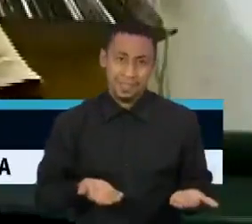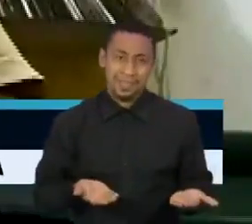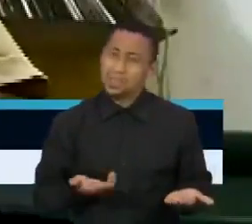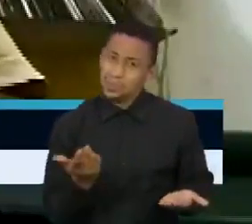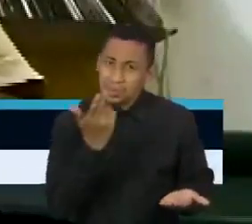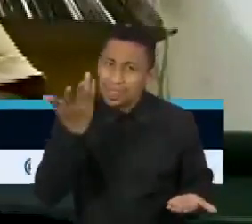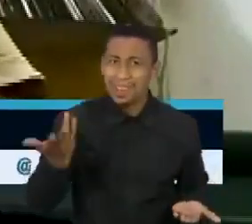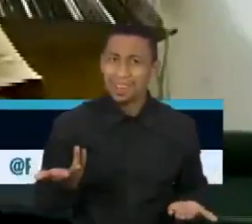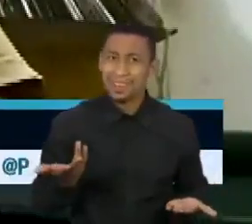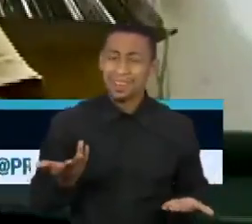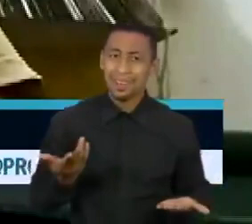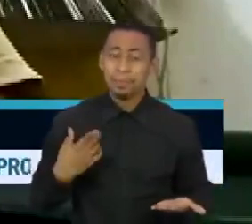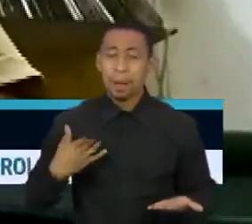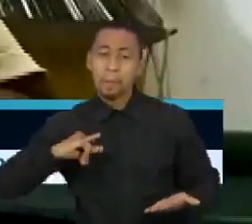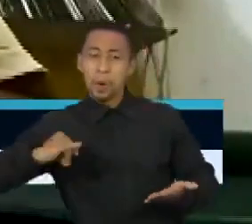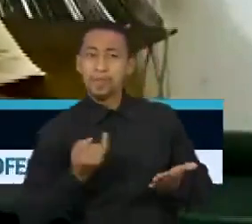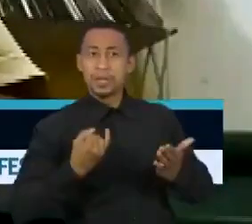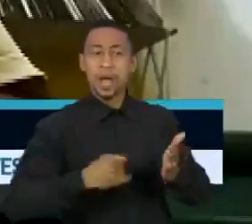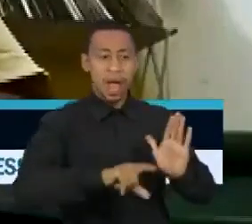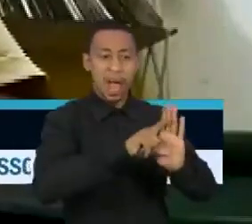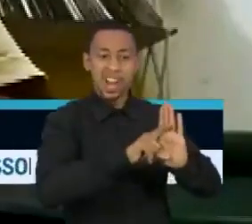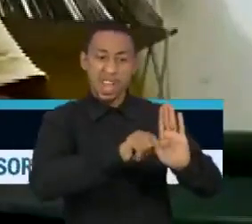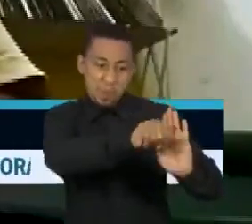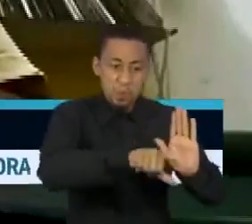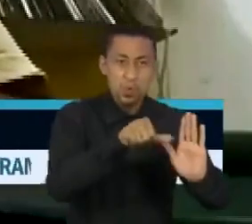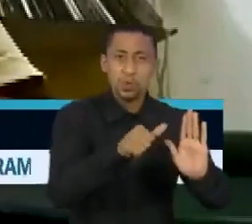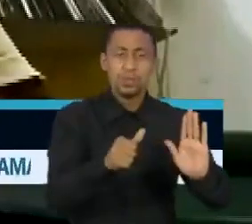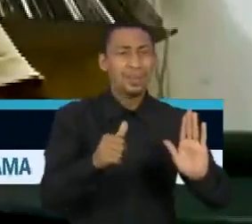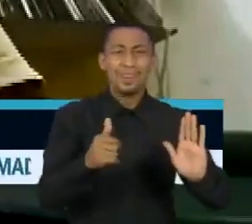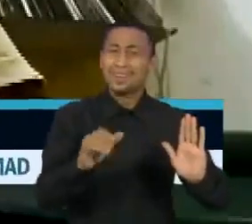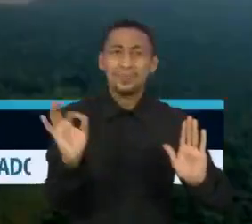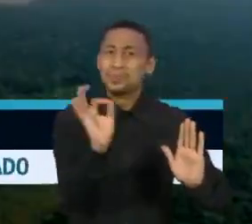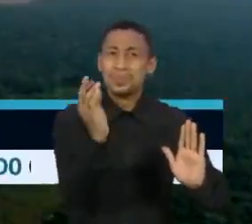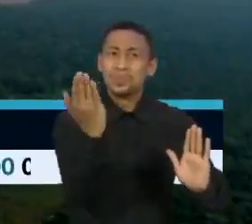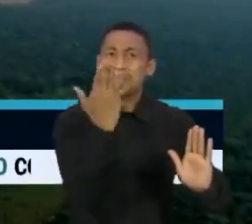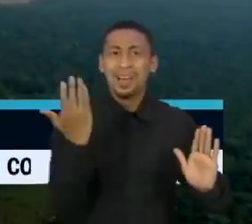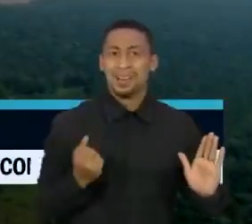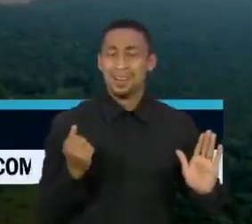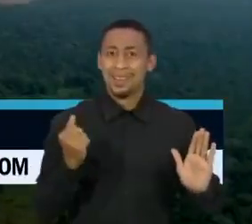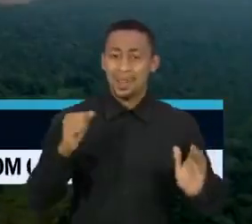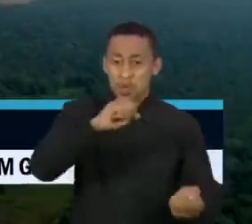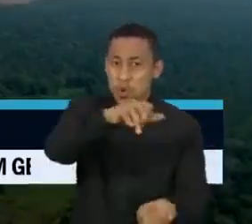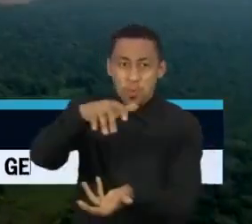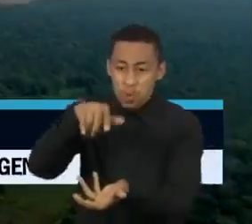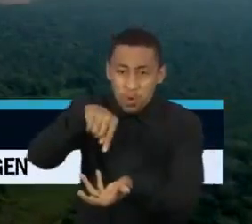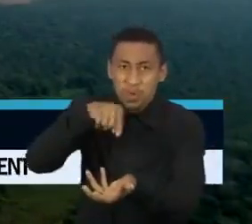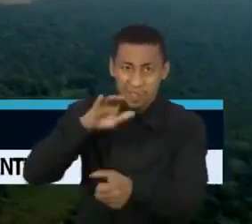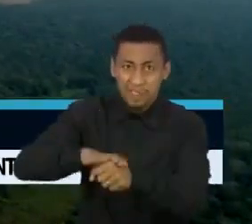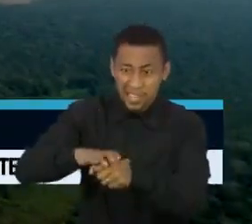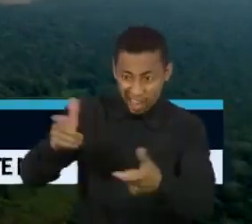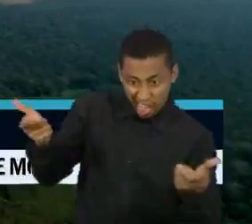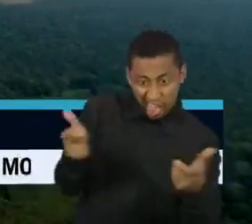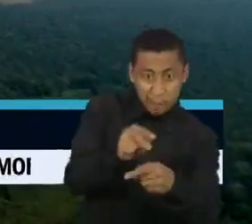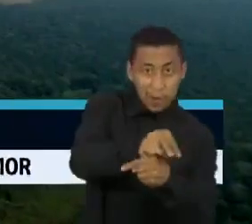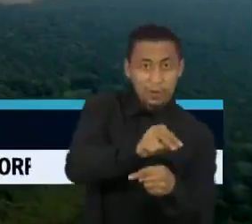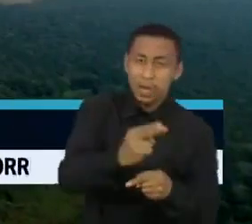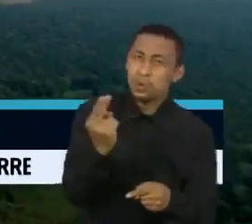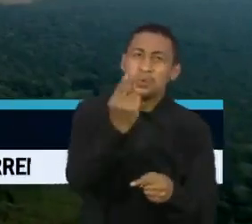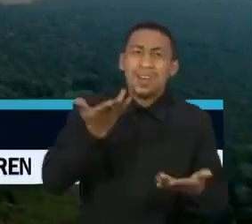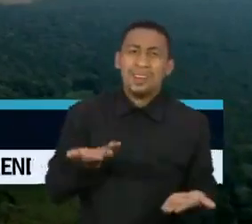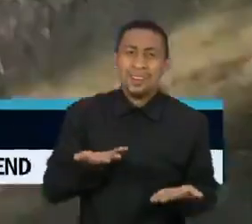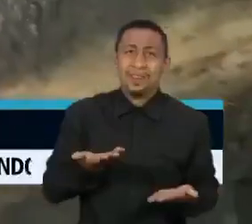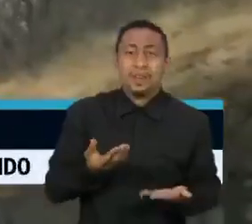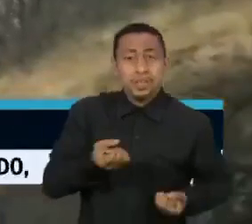redução de unidades de conservação em lugar nenhum do Brasil e do mundo. E apenas visa beneficiar grileiro,